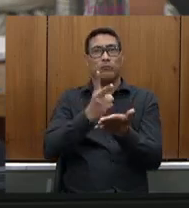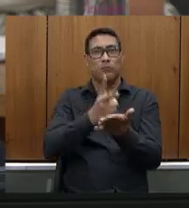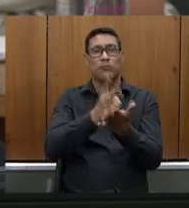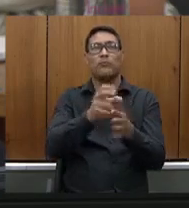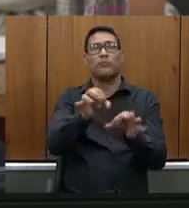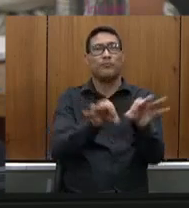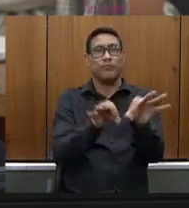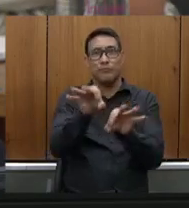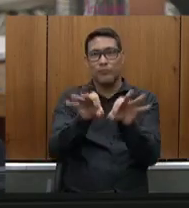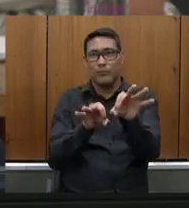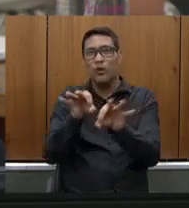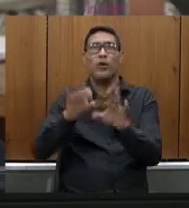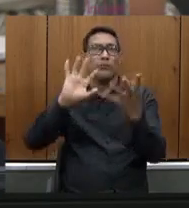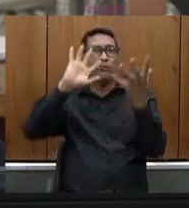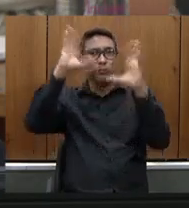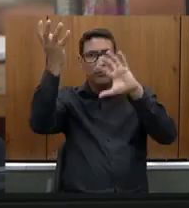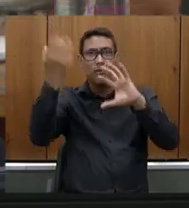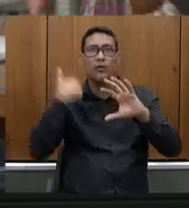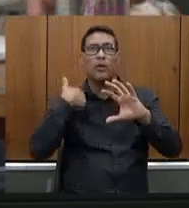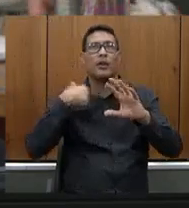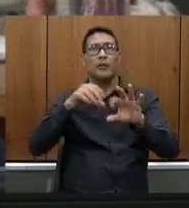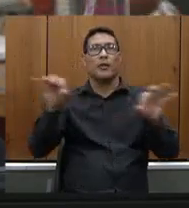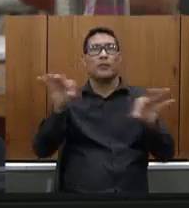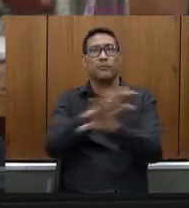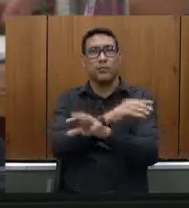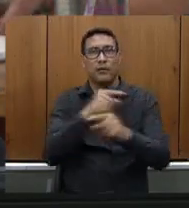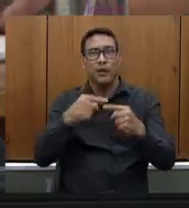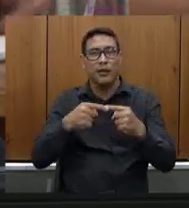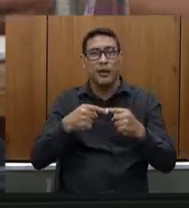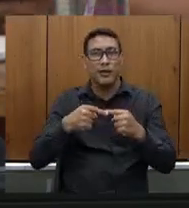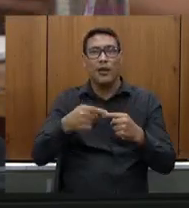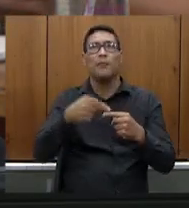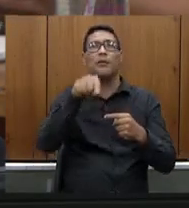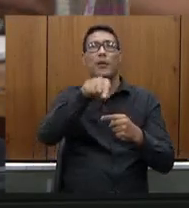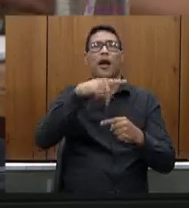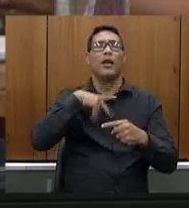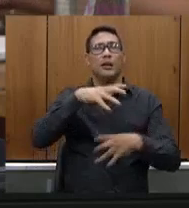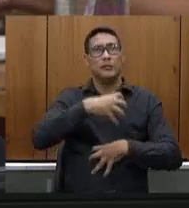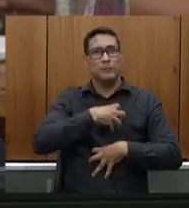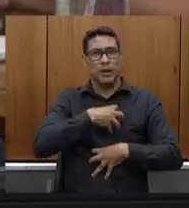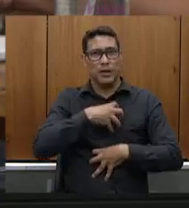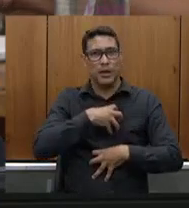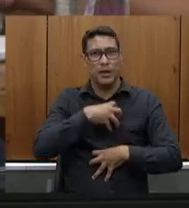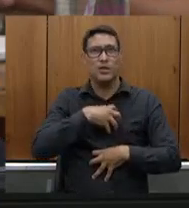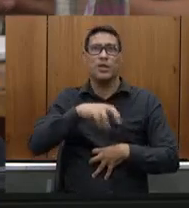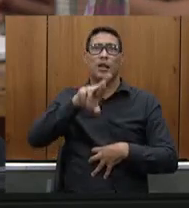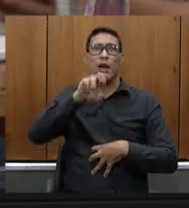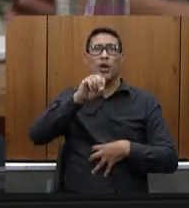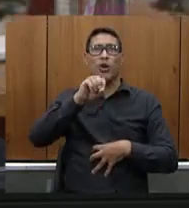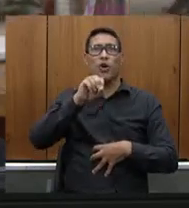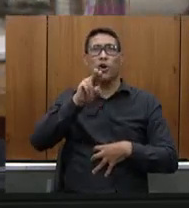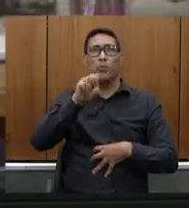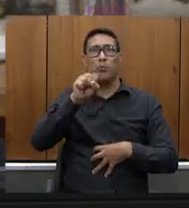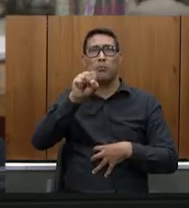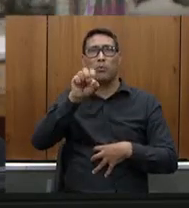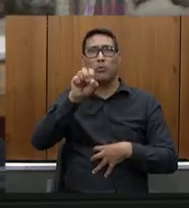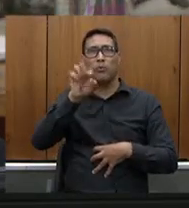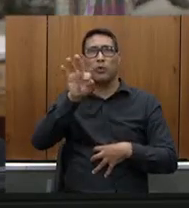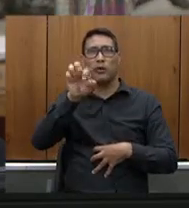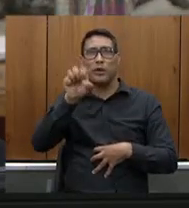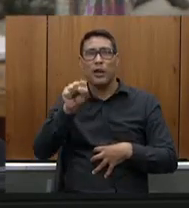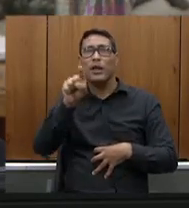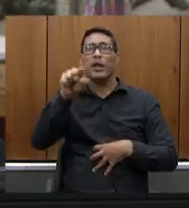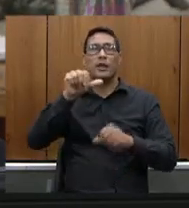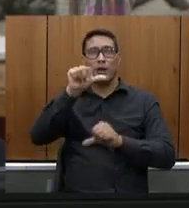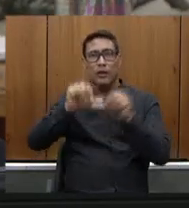transformadoras espero terminar esse novo ciclo já sentindo a robustez dessas mudanças que estão